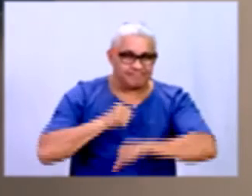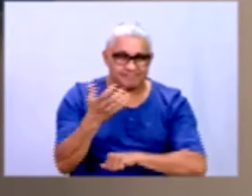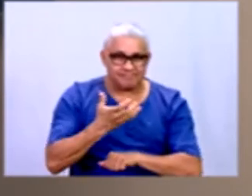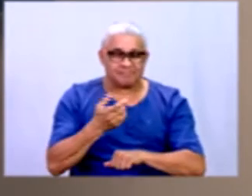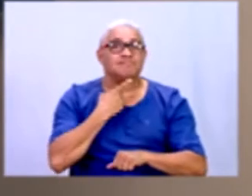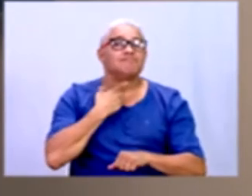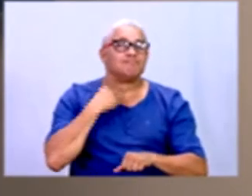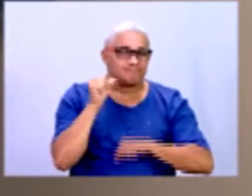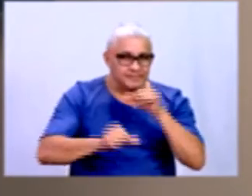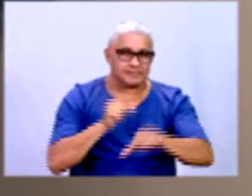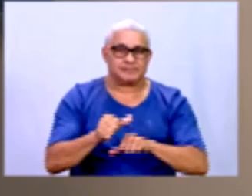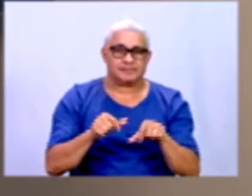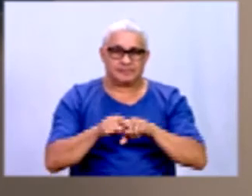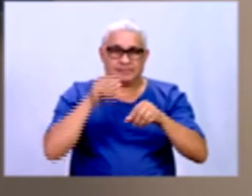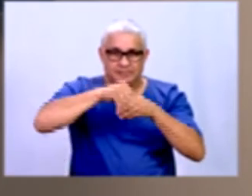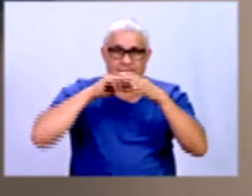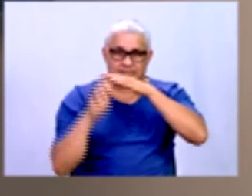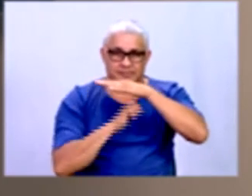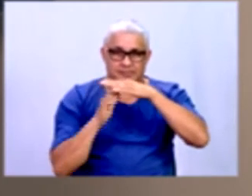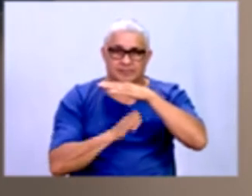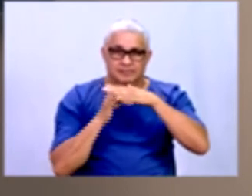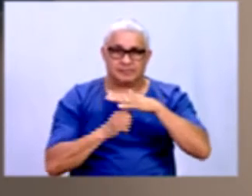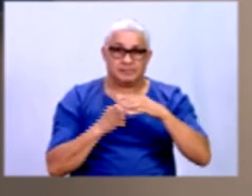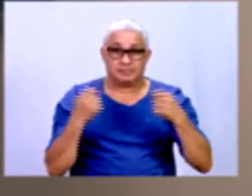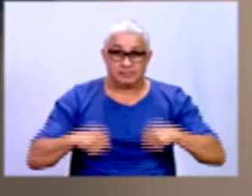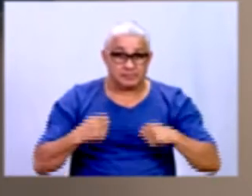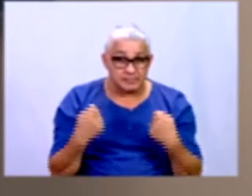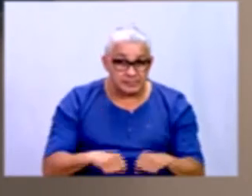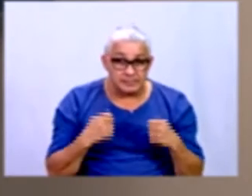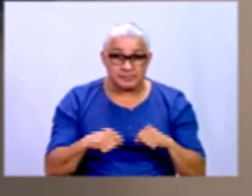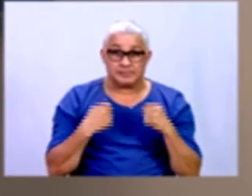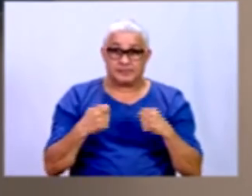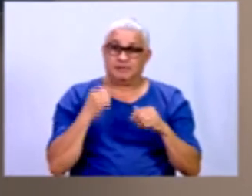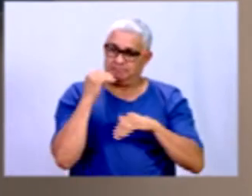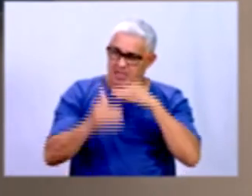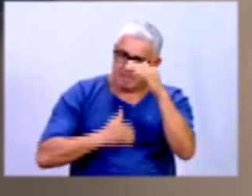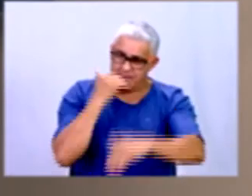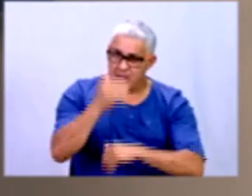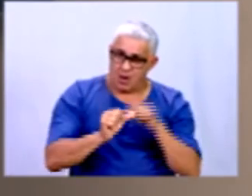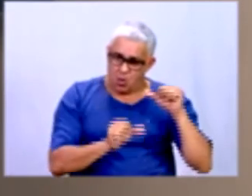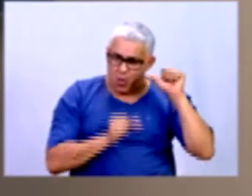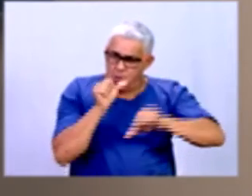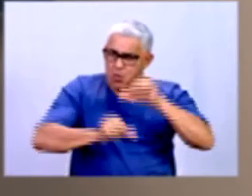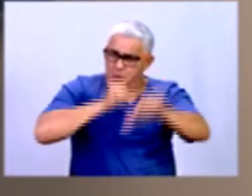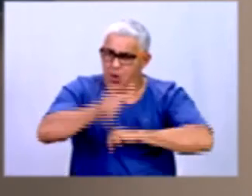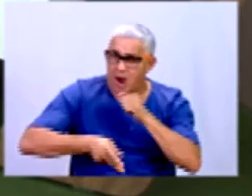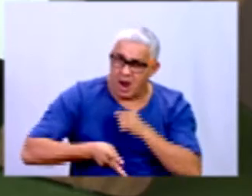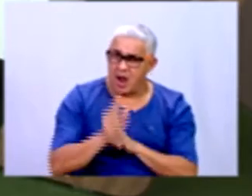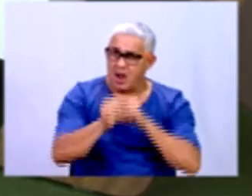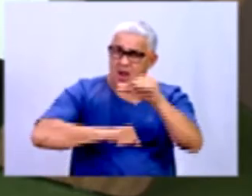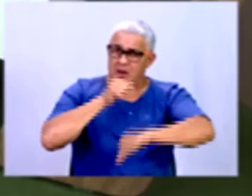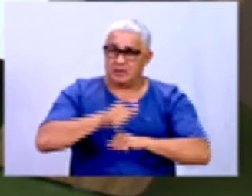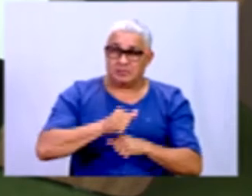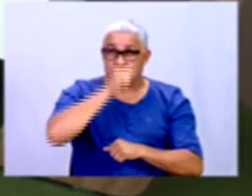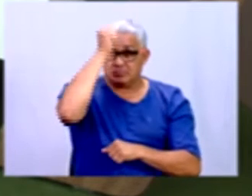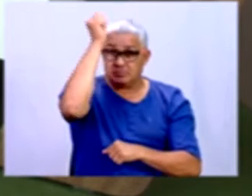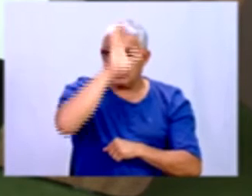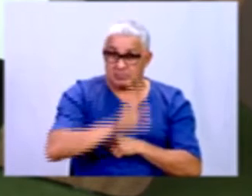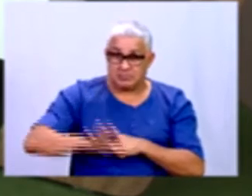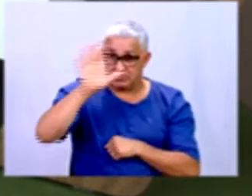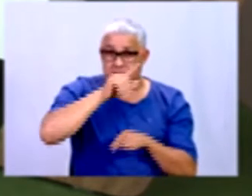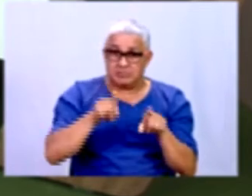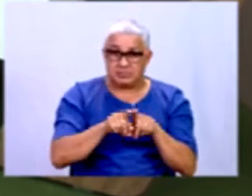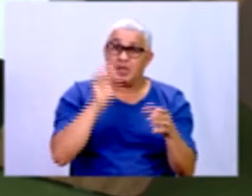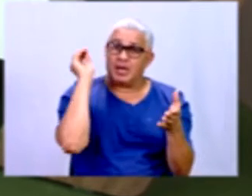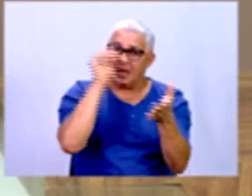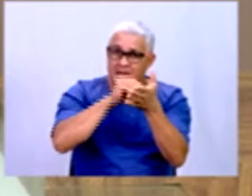querendo as organizações, elas, a gente precisa estar se modificando o tempo inteiro, né? No Brasil, então, a gente tem uma carência